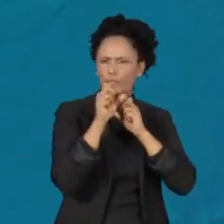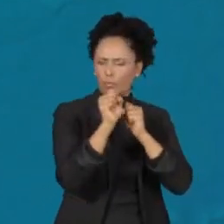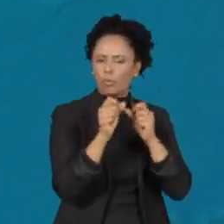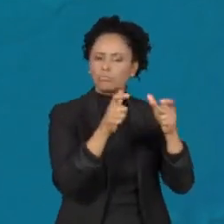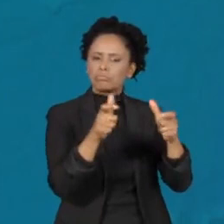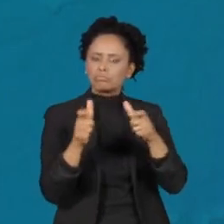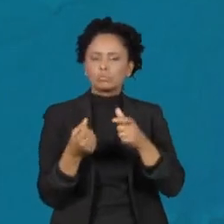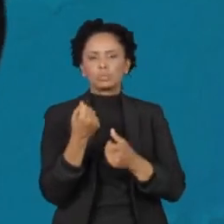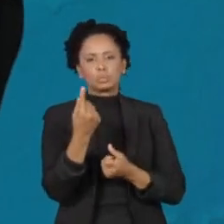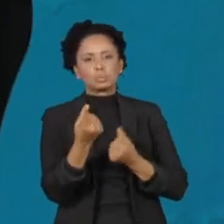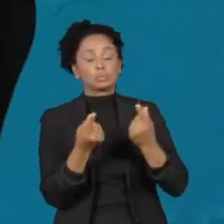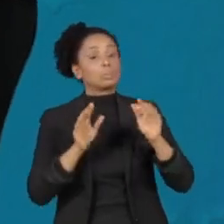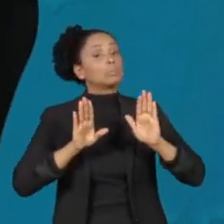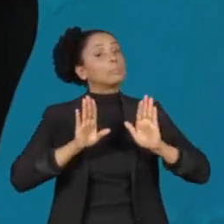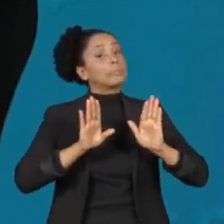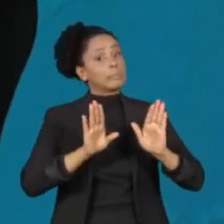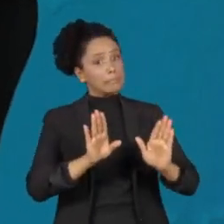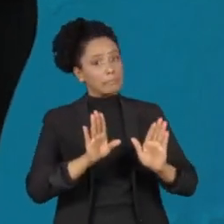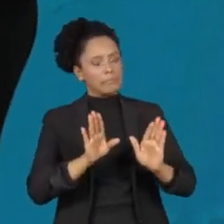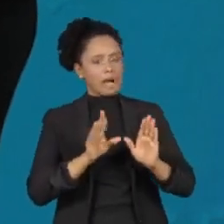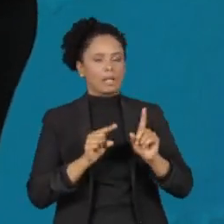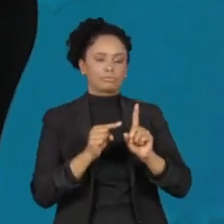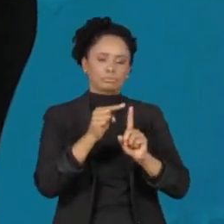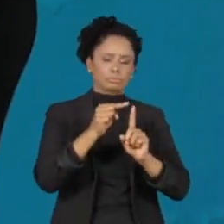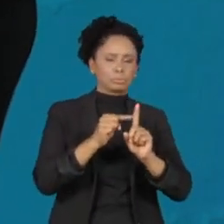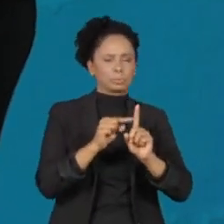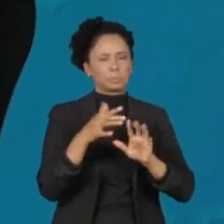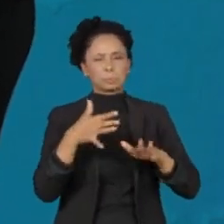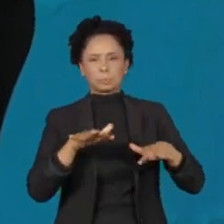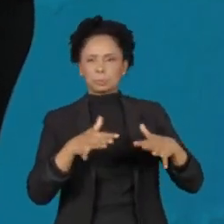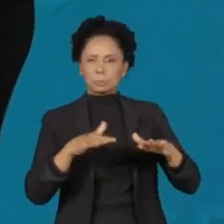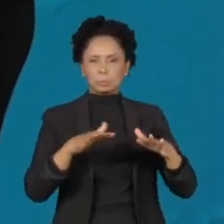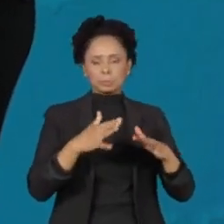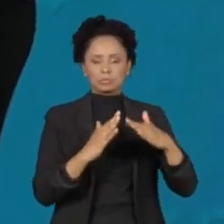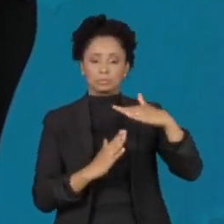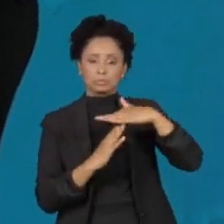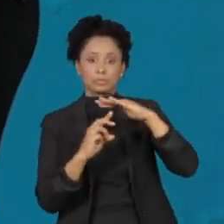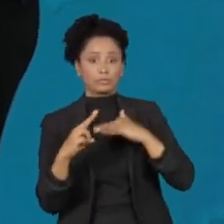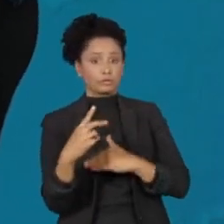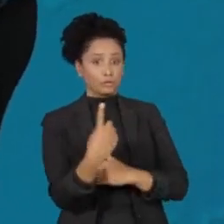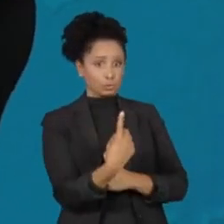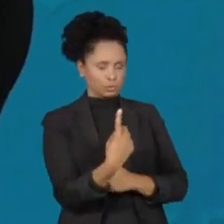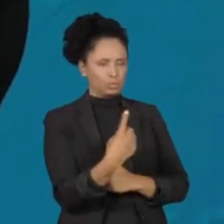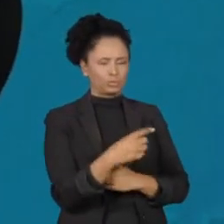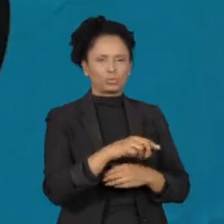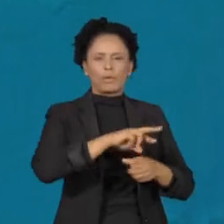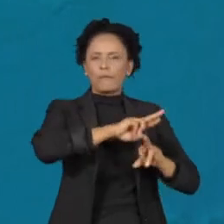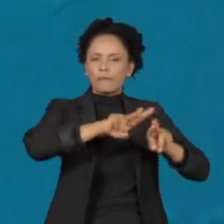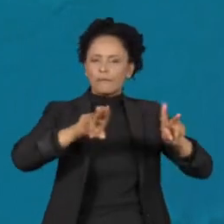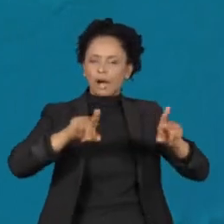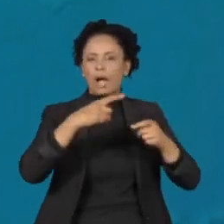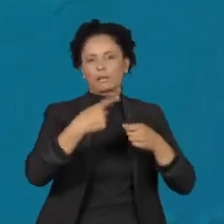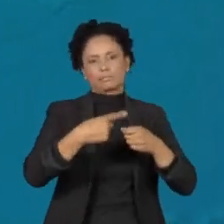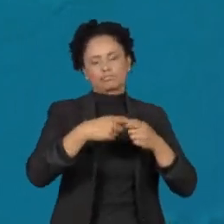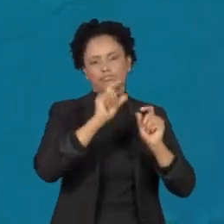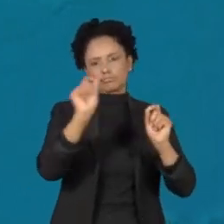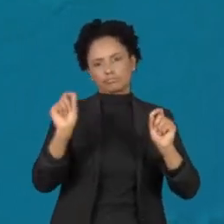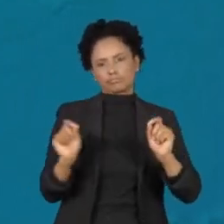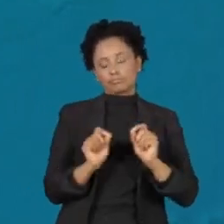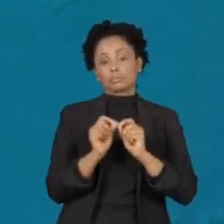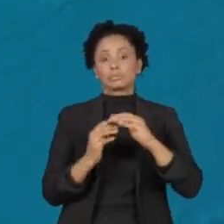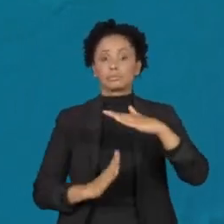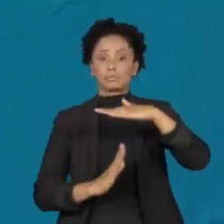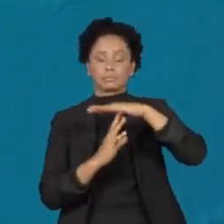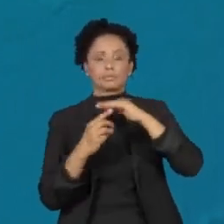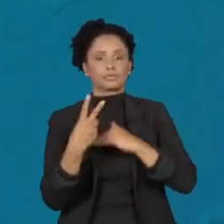Porém, as temperaturas ainda continuam amenas, nem passando de 21 graus em vários municípios. Máxima de 19 graus